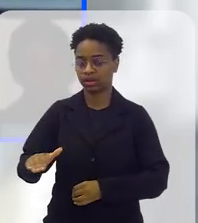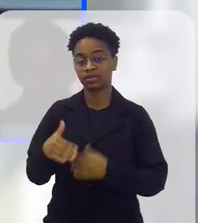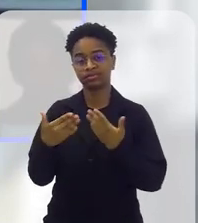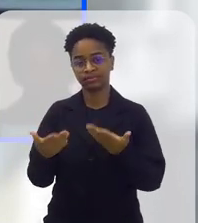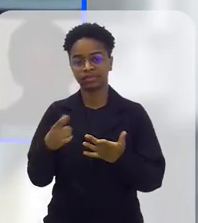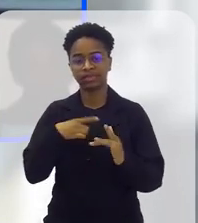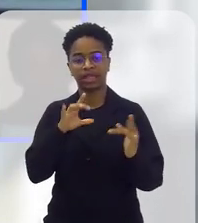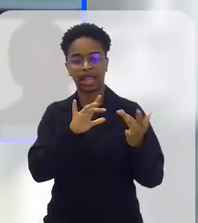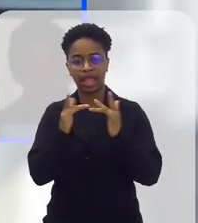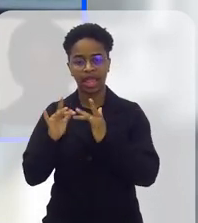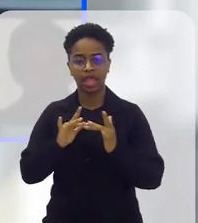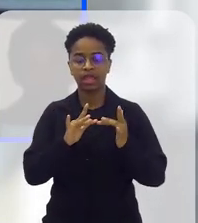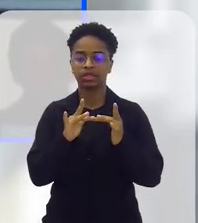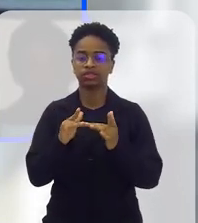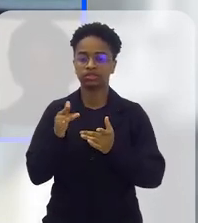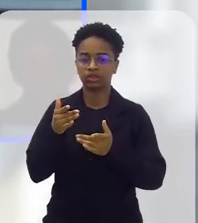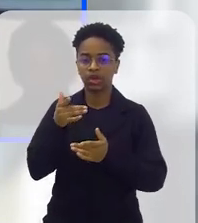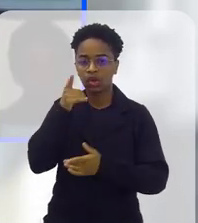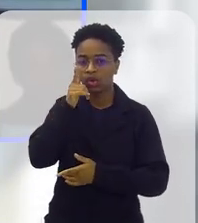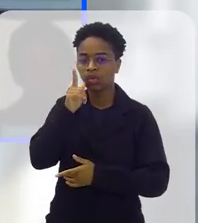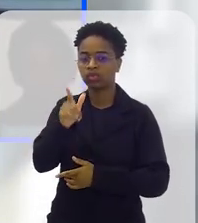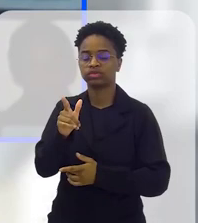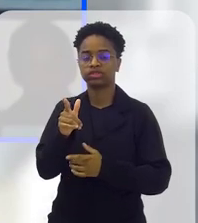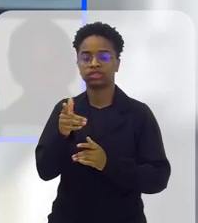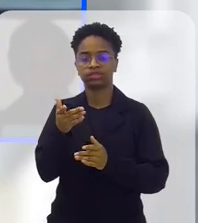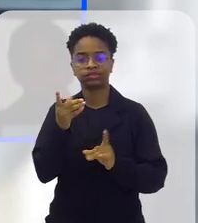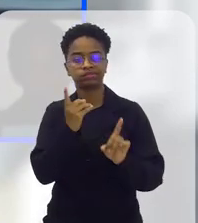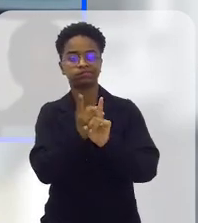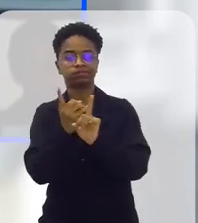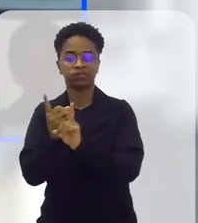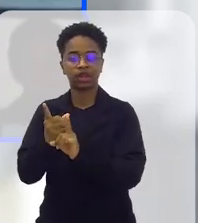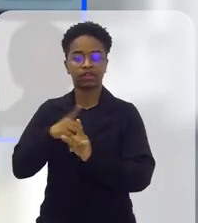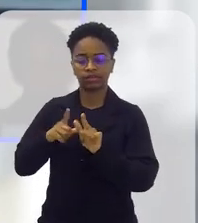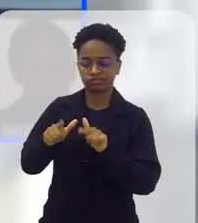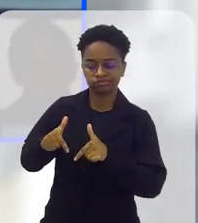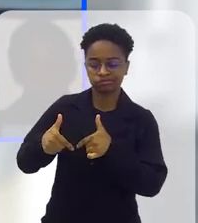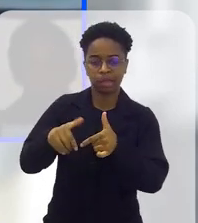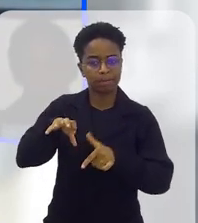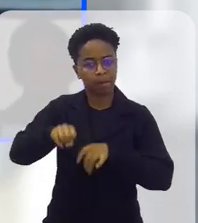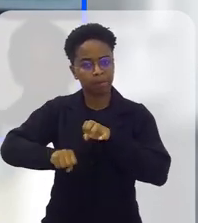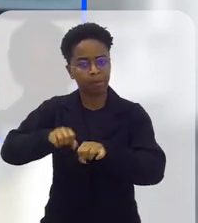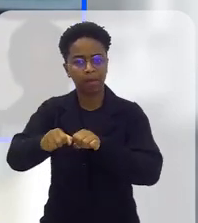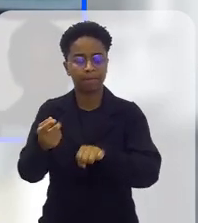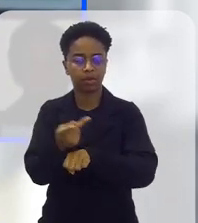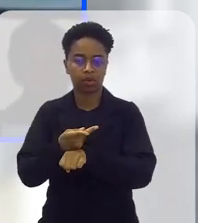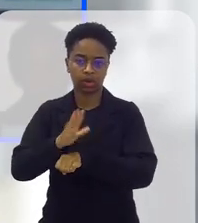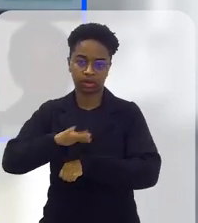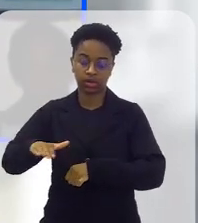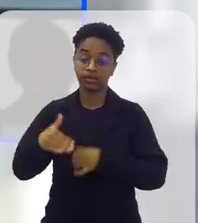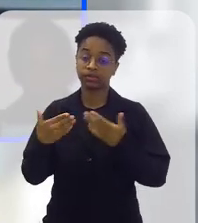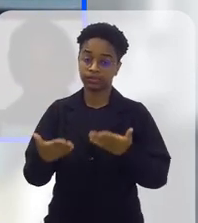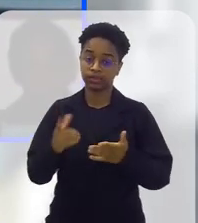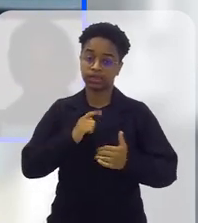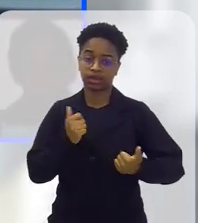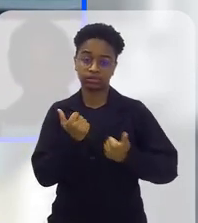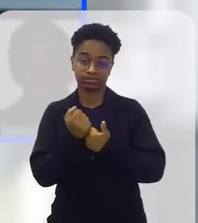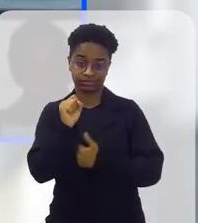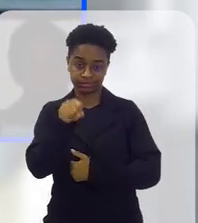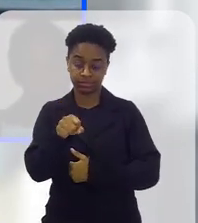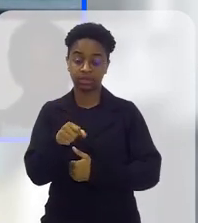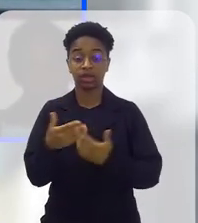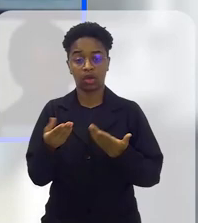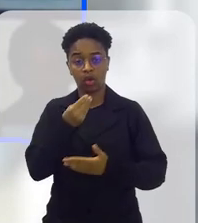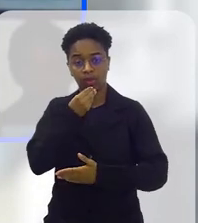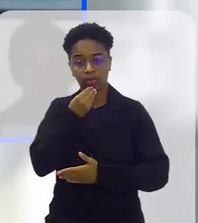Tivemos uma rede estendida, satisfatória, que buscou, e dando todo o suporte dessa família.